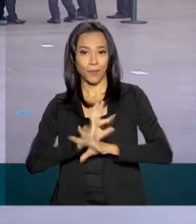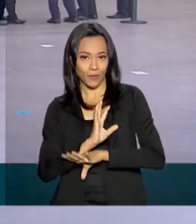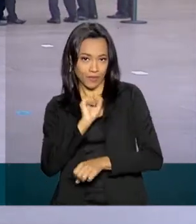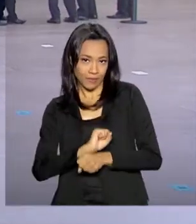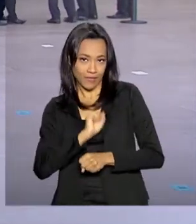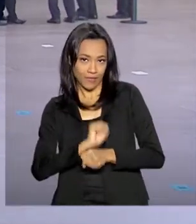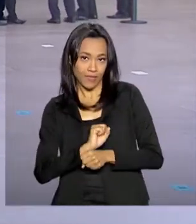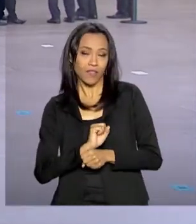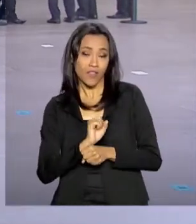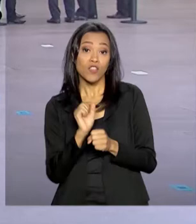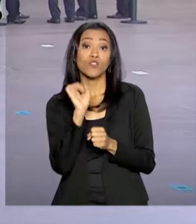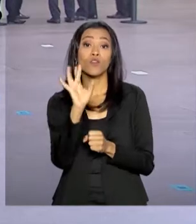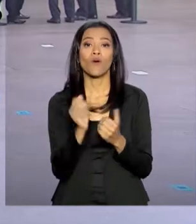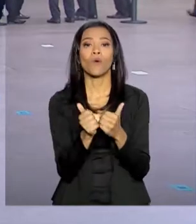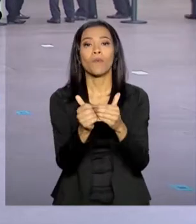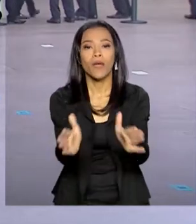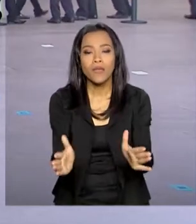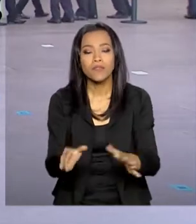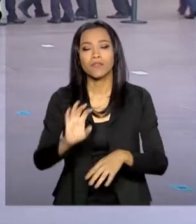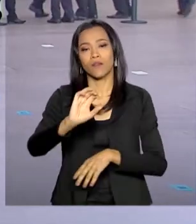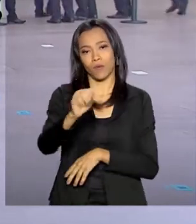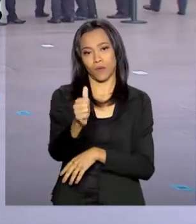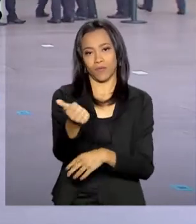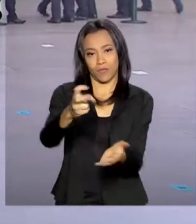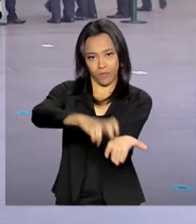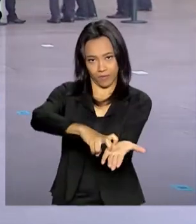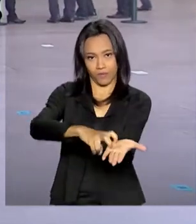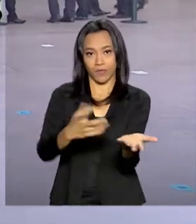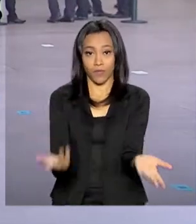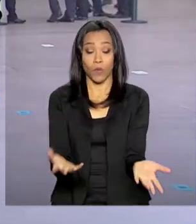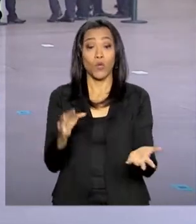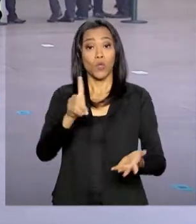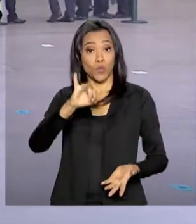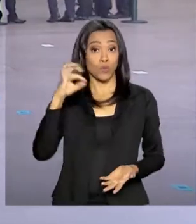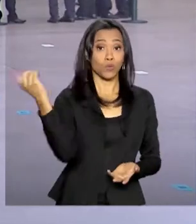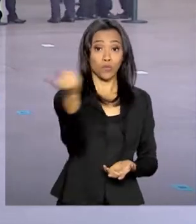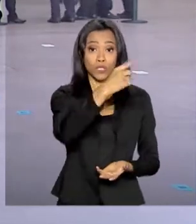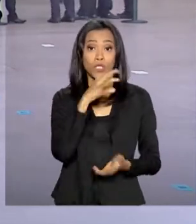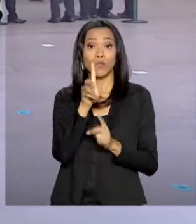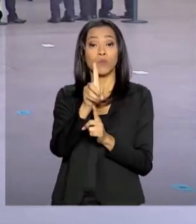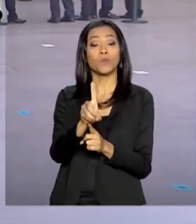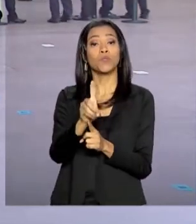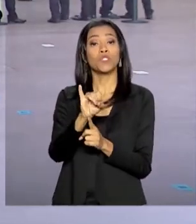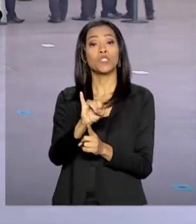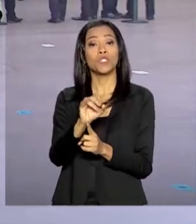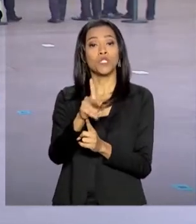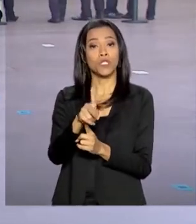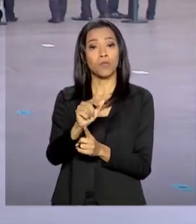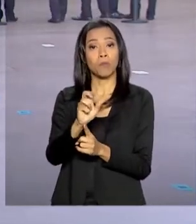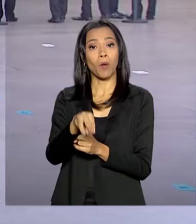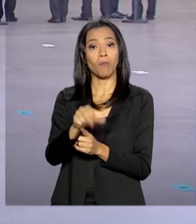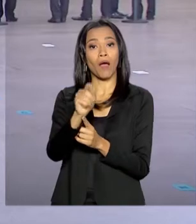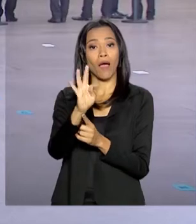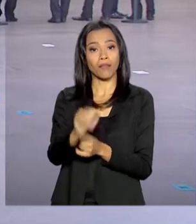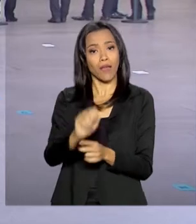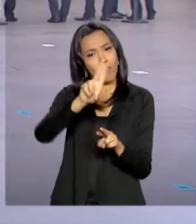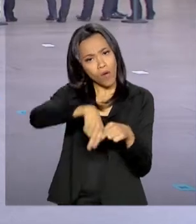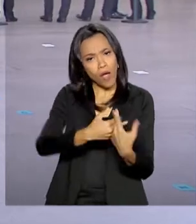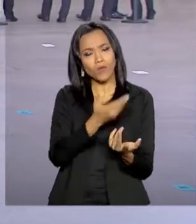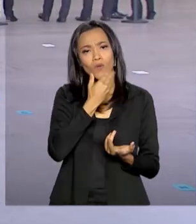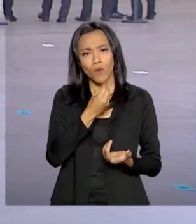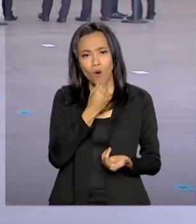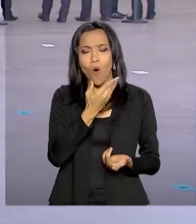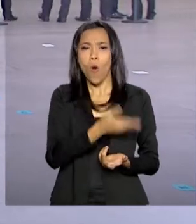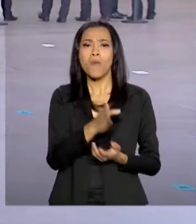apesar de que o evento só começa às 11 horas da manhã. O dia do Diplomata, ele é comemorado na data de nascimento do Barão do Rio Branco, que é o